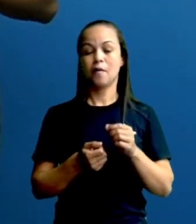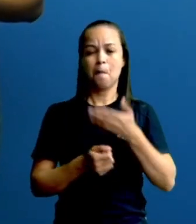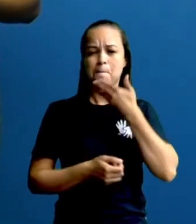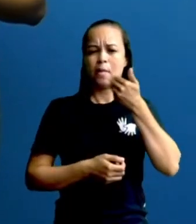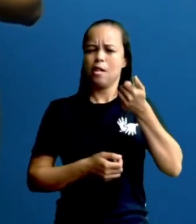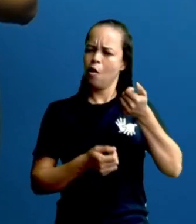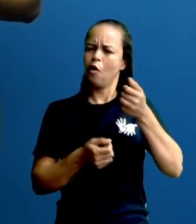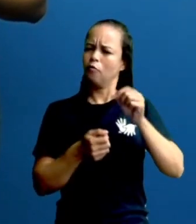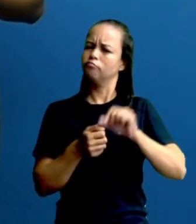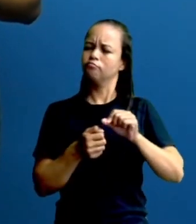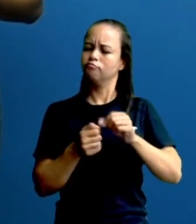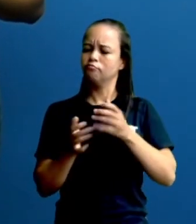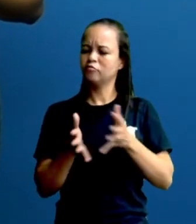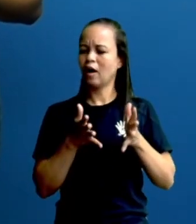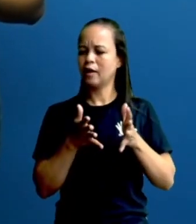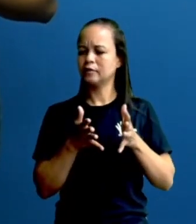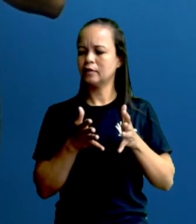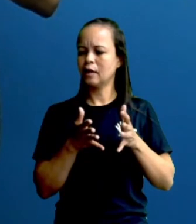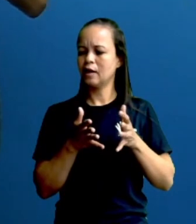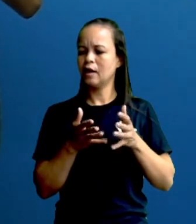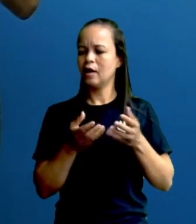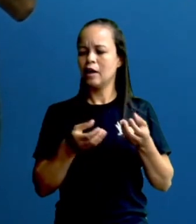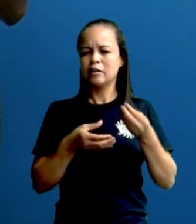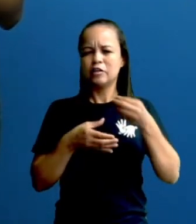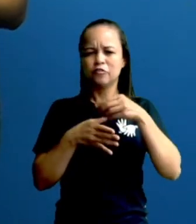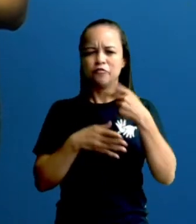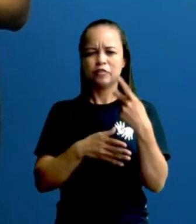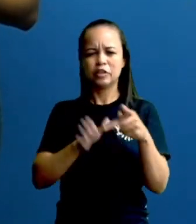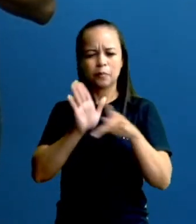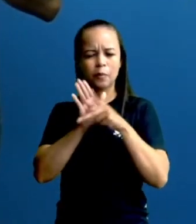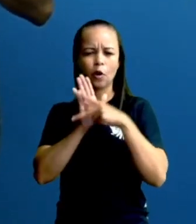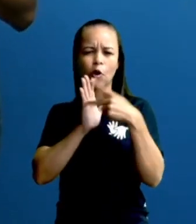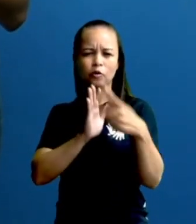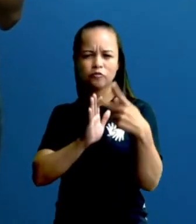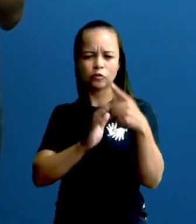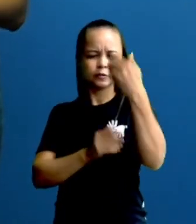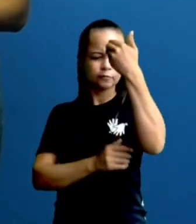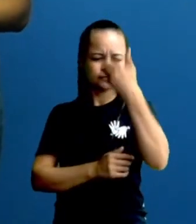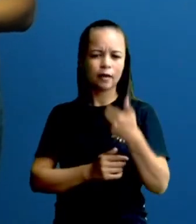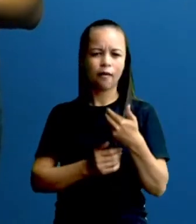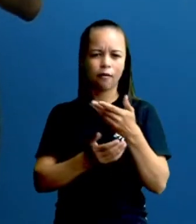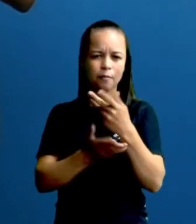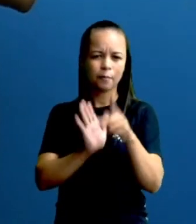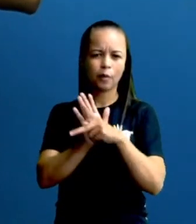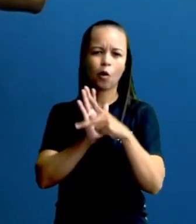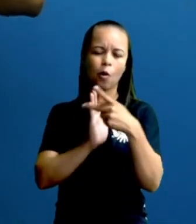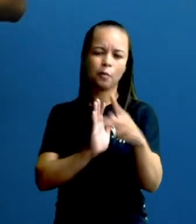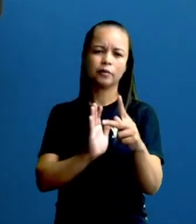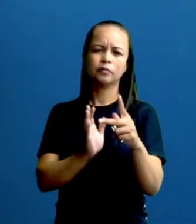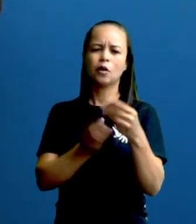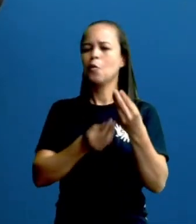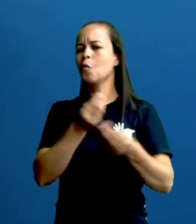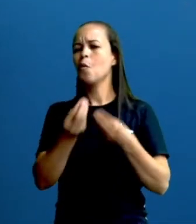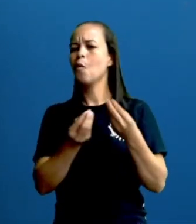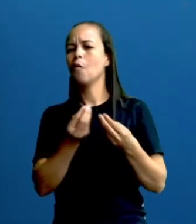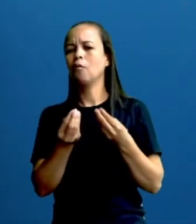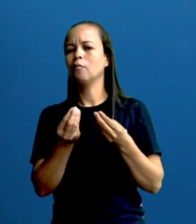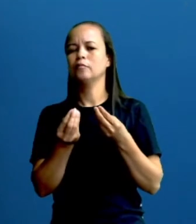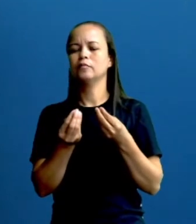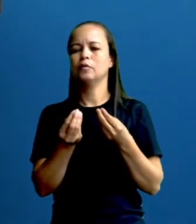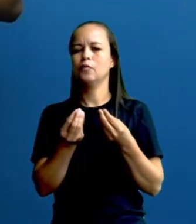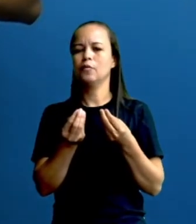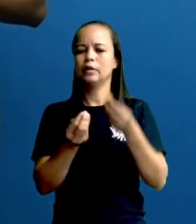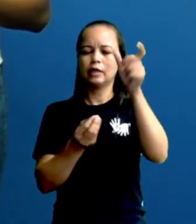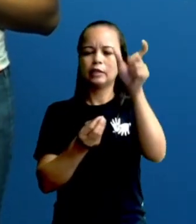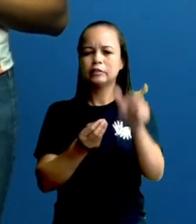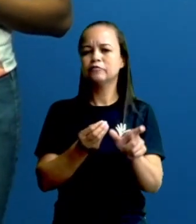in yourself. Ou seja, gente, faça sempre o seu melhor, invista em você. E como é que você investe em você?